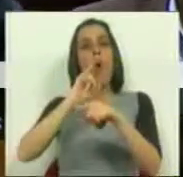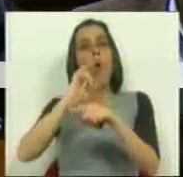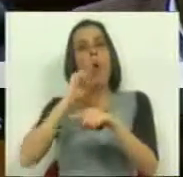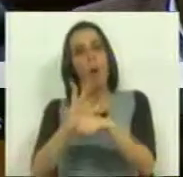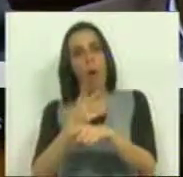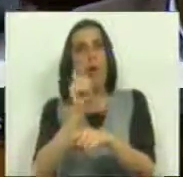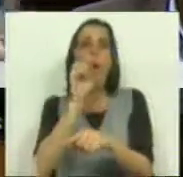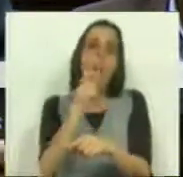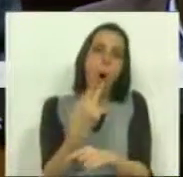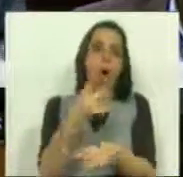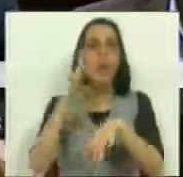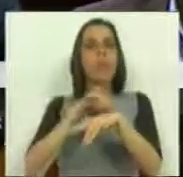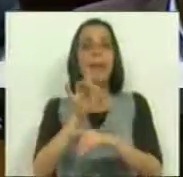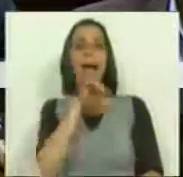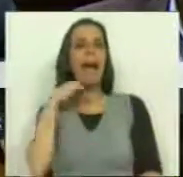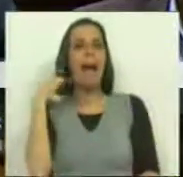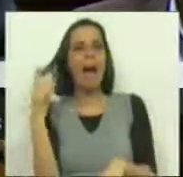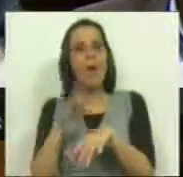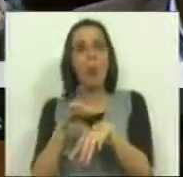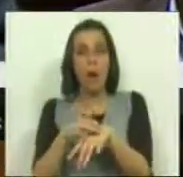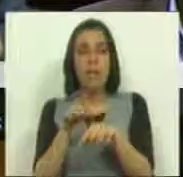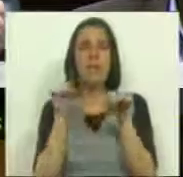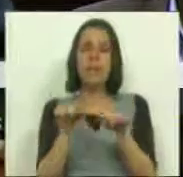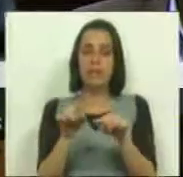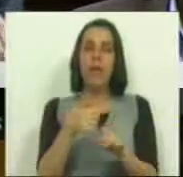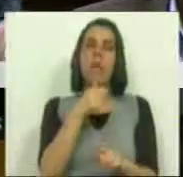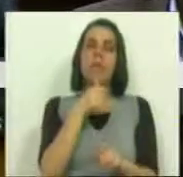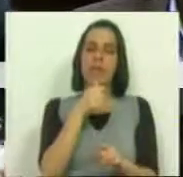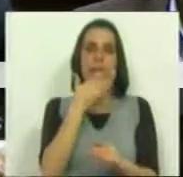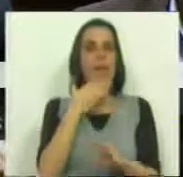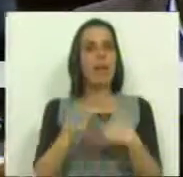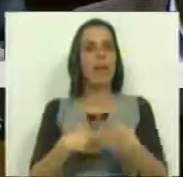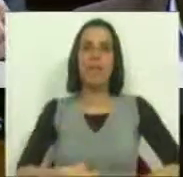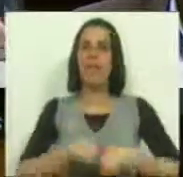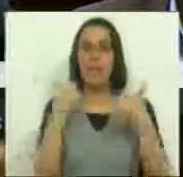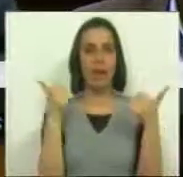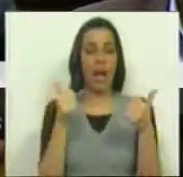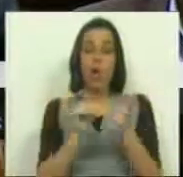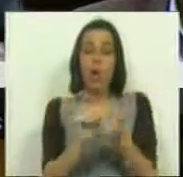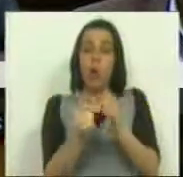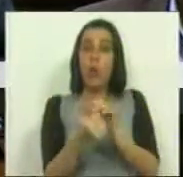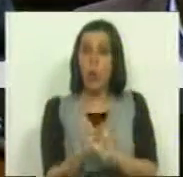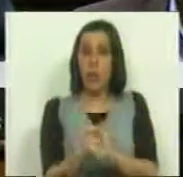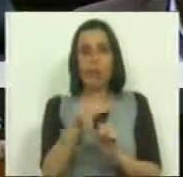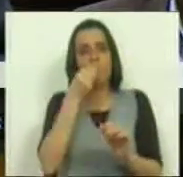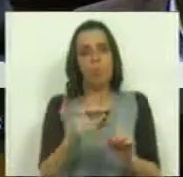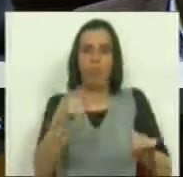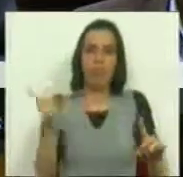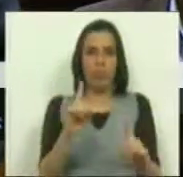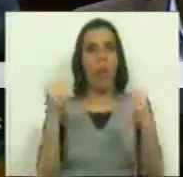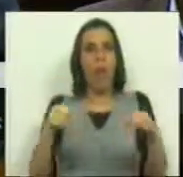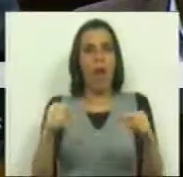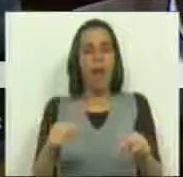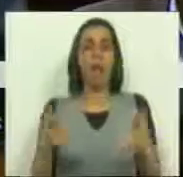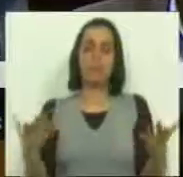doenças raras. Pensamos que esta sim seria a medida eficaz para corrigir as injustiças